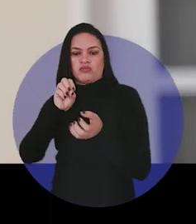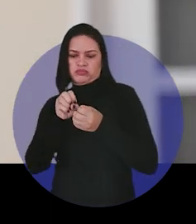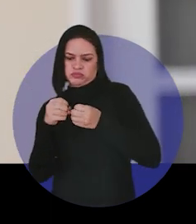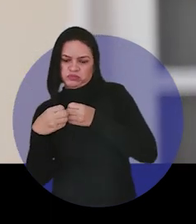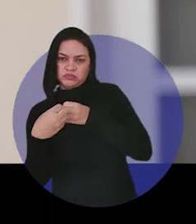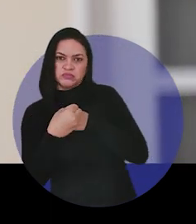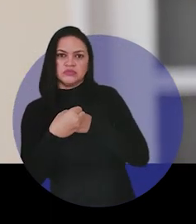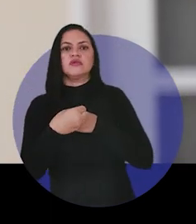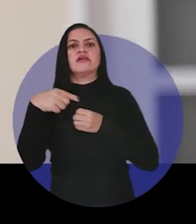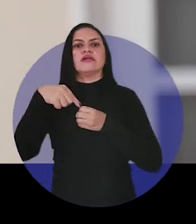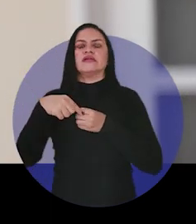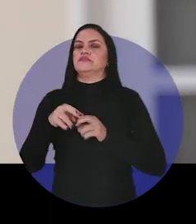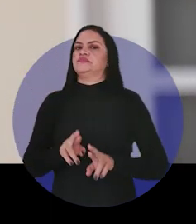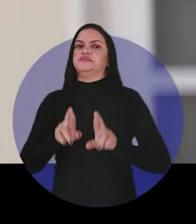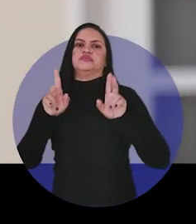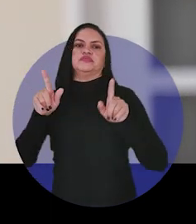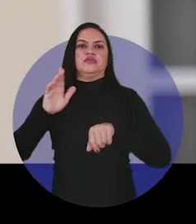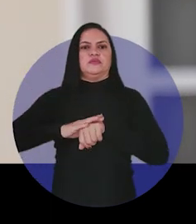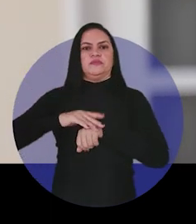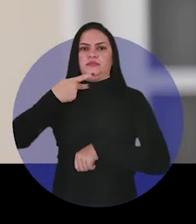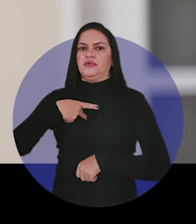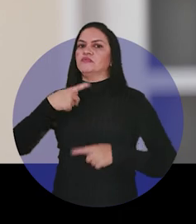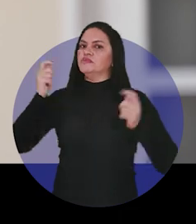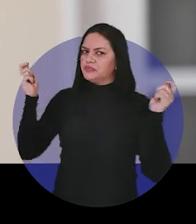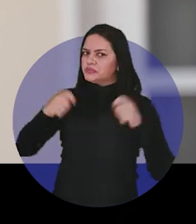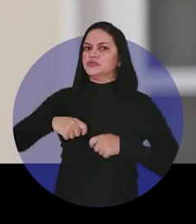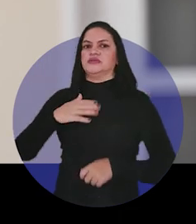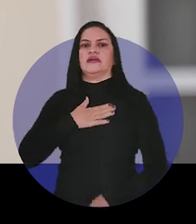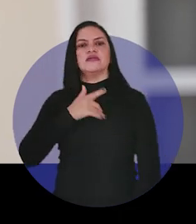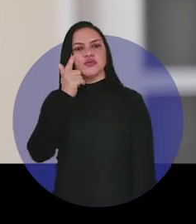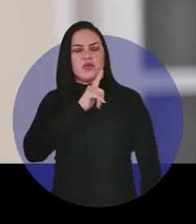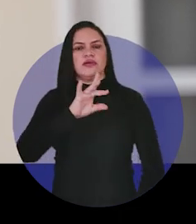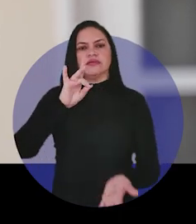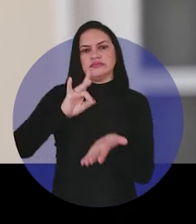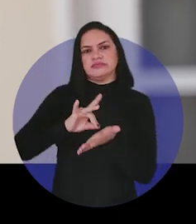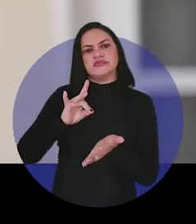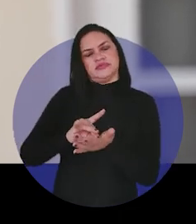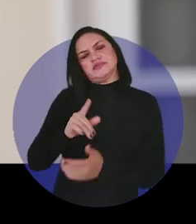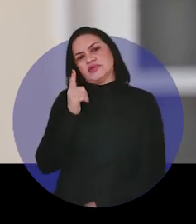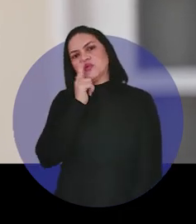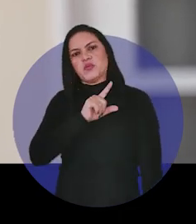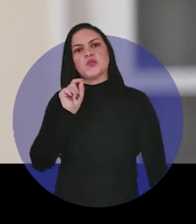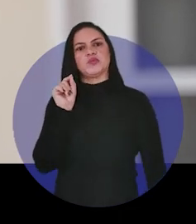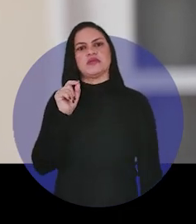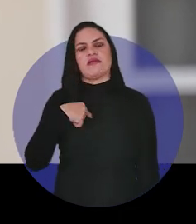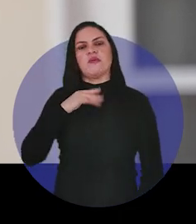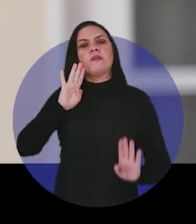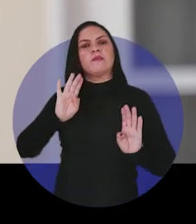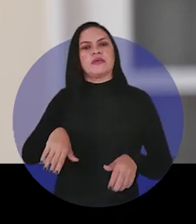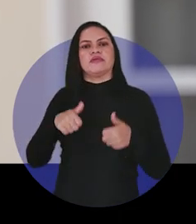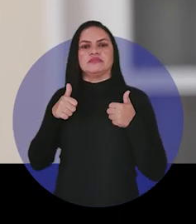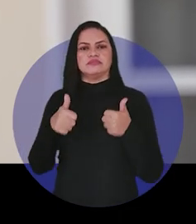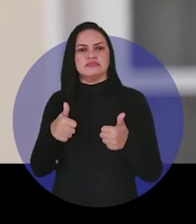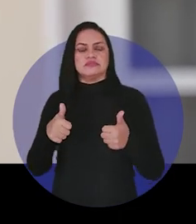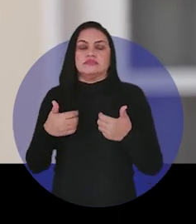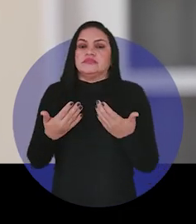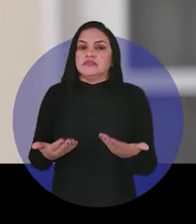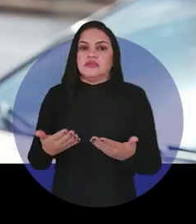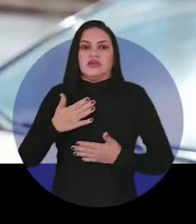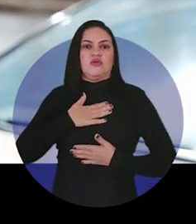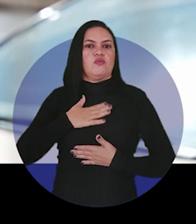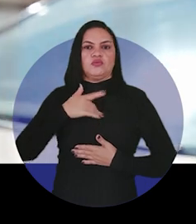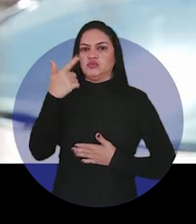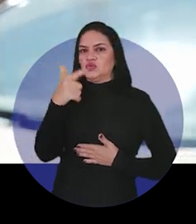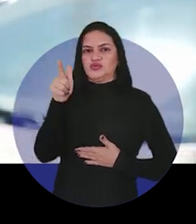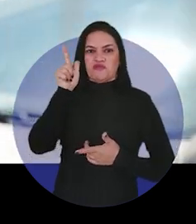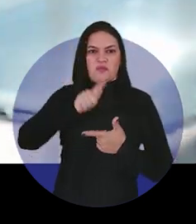grande diferencial. O Hospital Macro Regional, para que eu pudesse realmente conseguir sair bem. Inclusive,